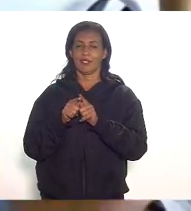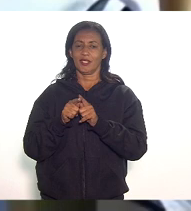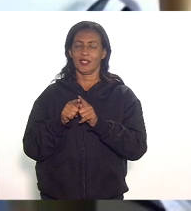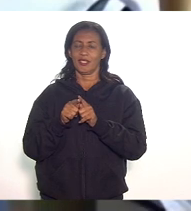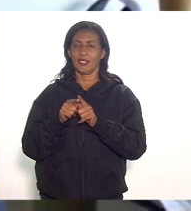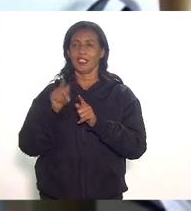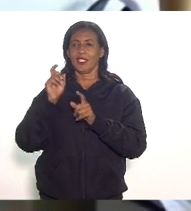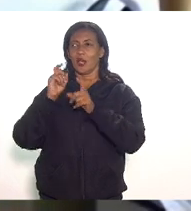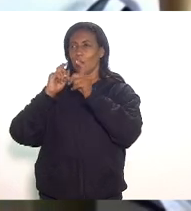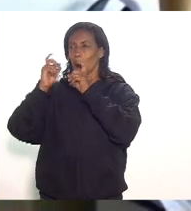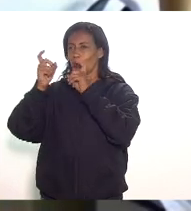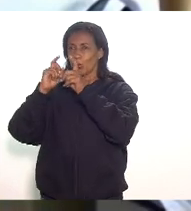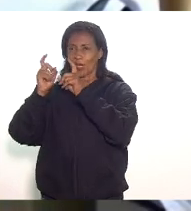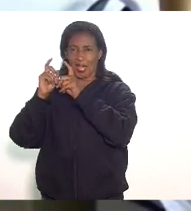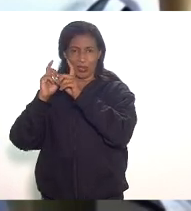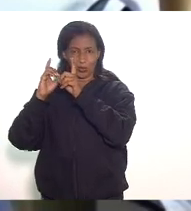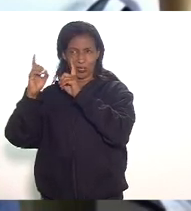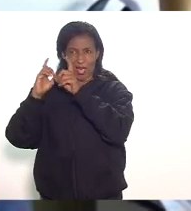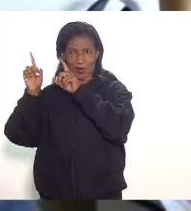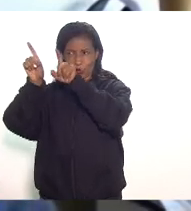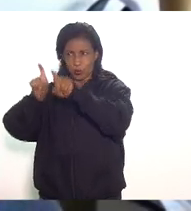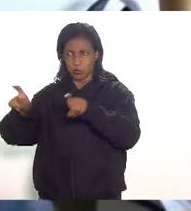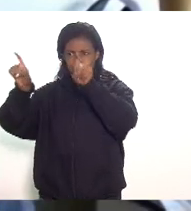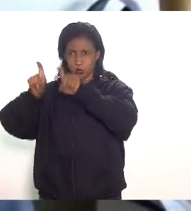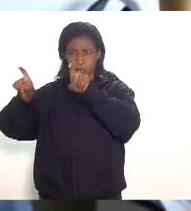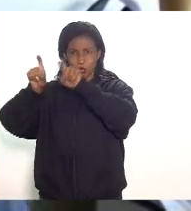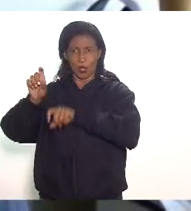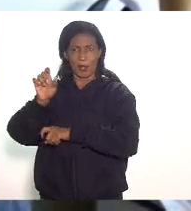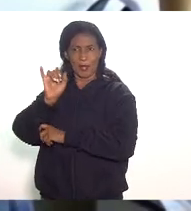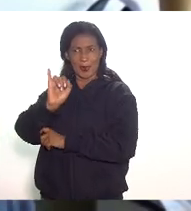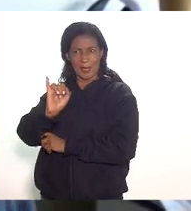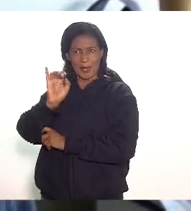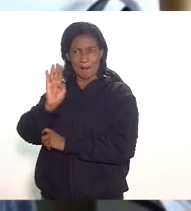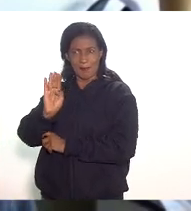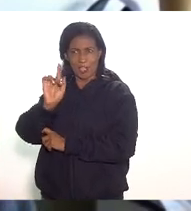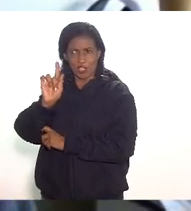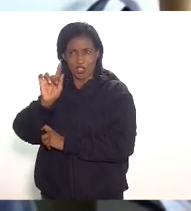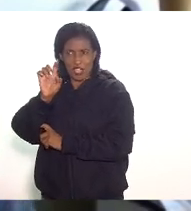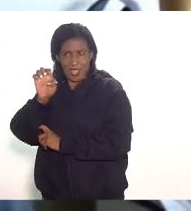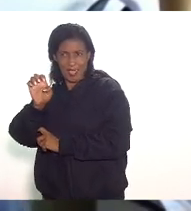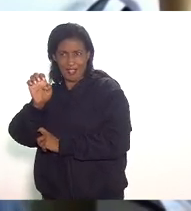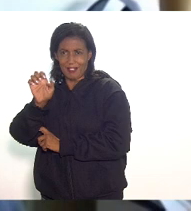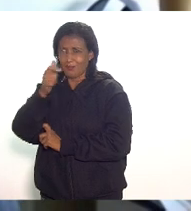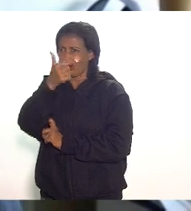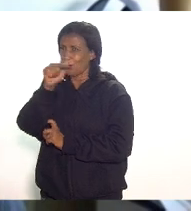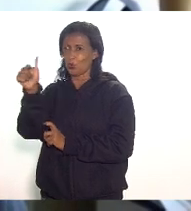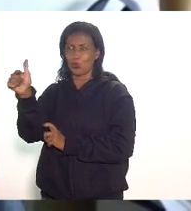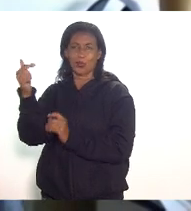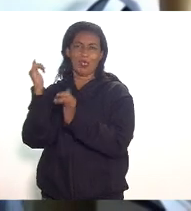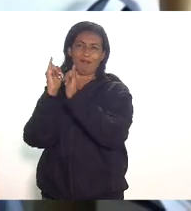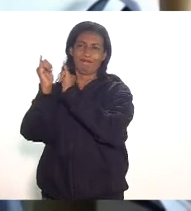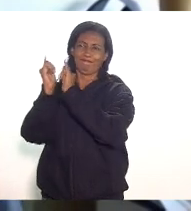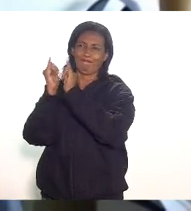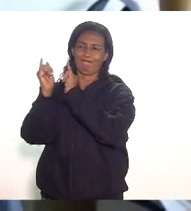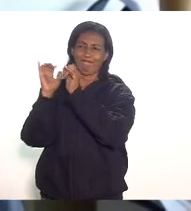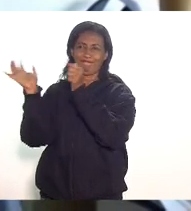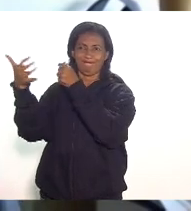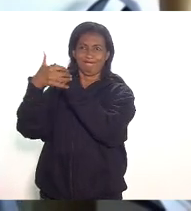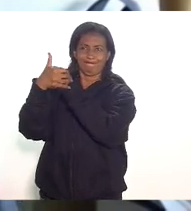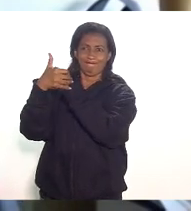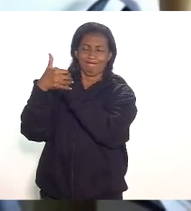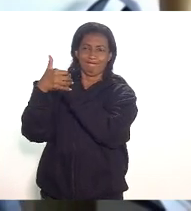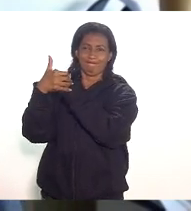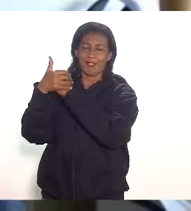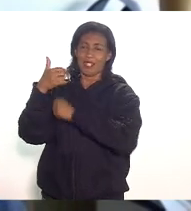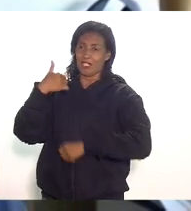tem no banco de dados do IBGE então a gente está buscando uma equação e eu particularmente